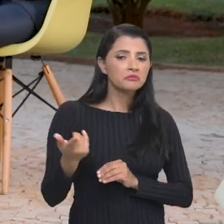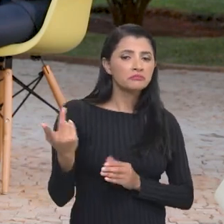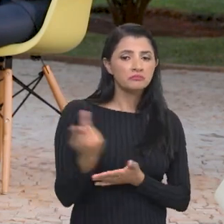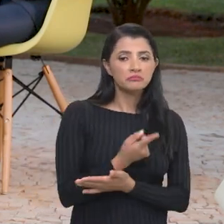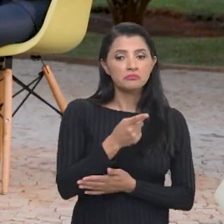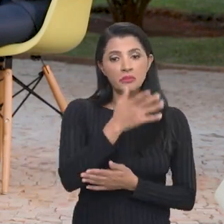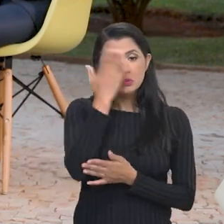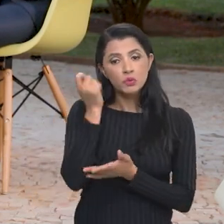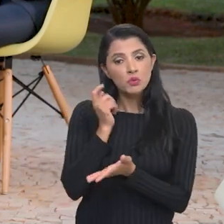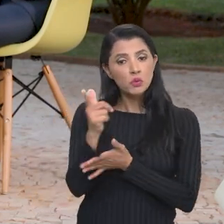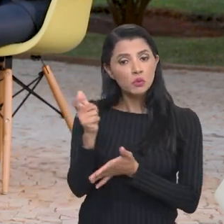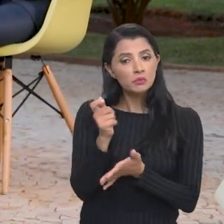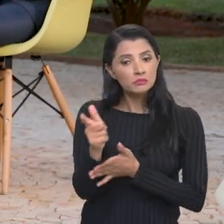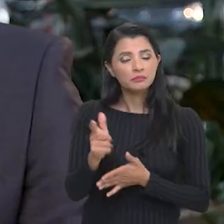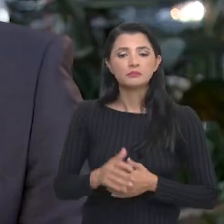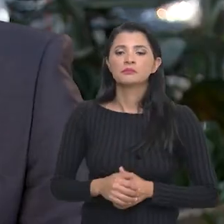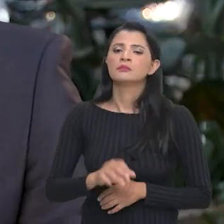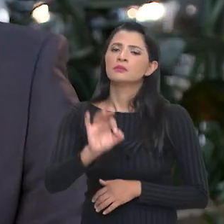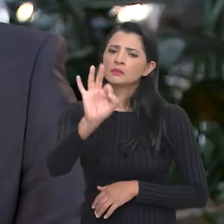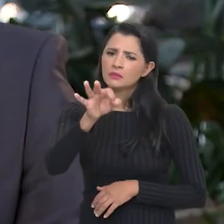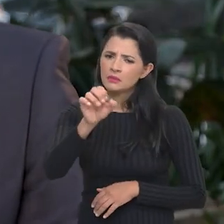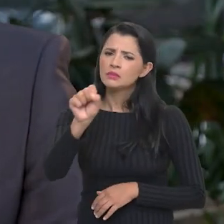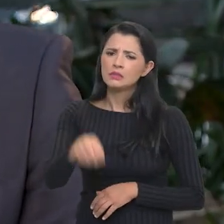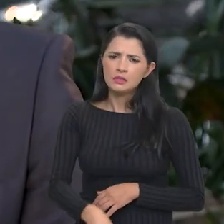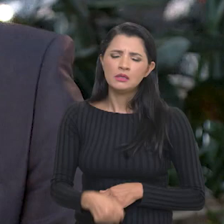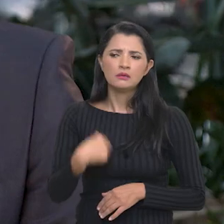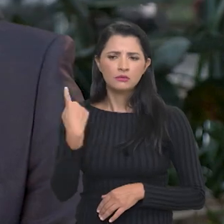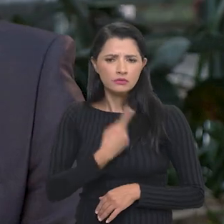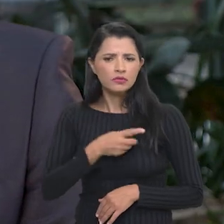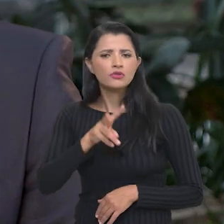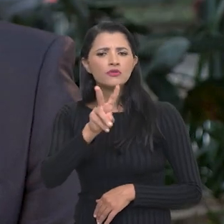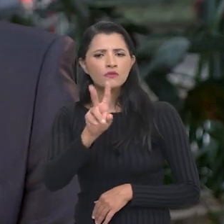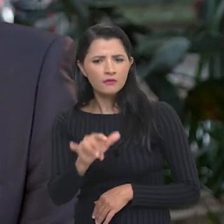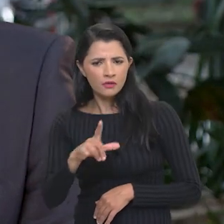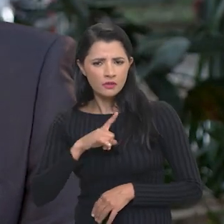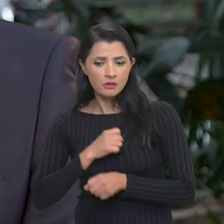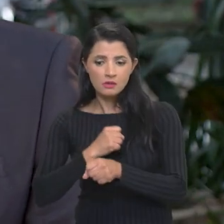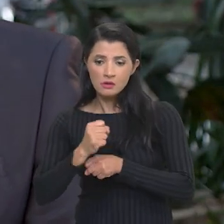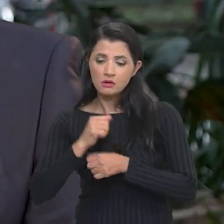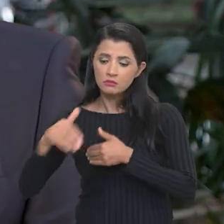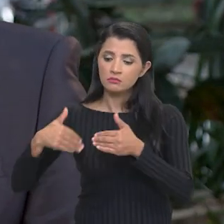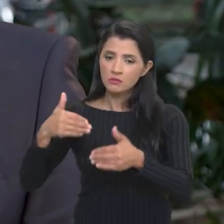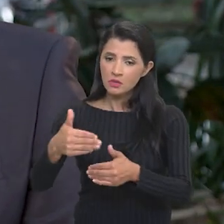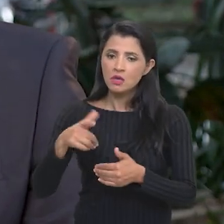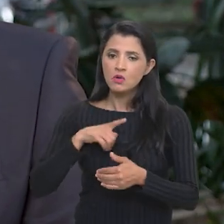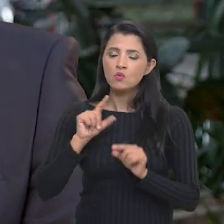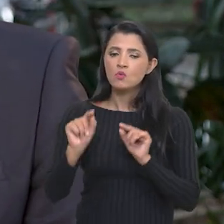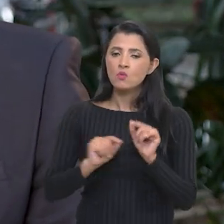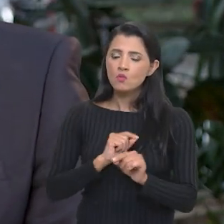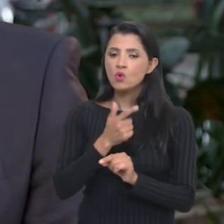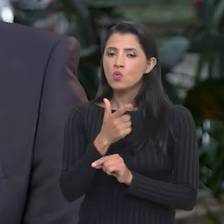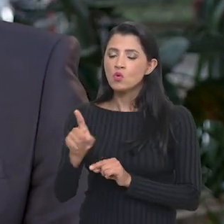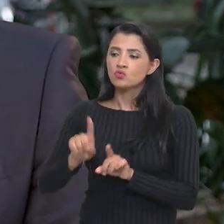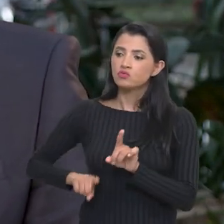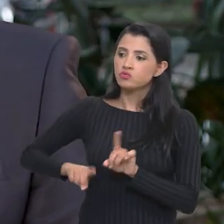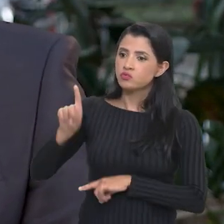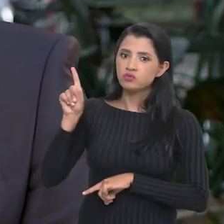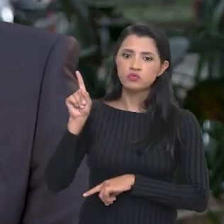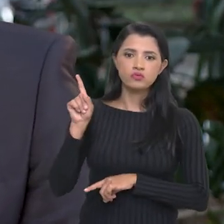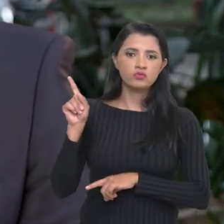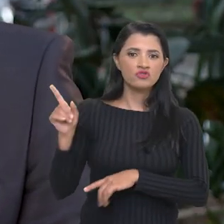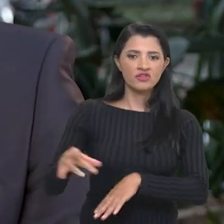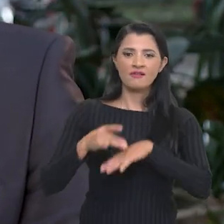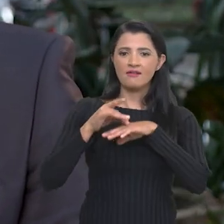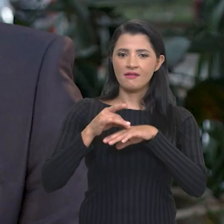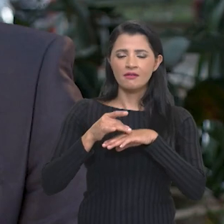de preço, mais queda de preço para o consumidor. Sem dúvida. Nós vamos ter, este ano, o próximo ano agrícola, um